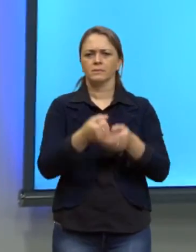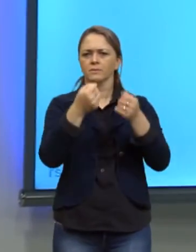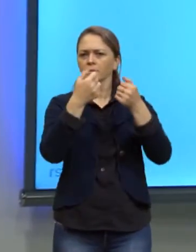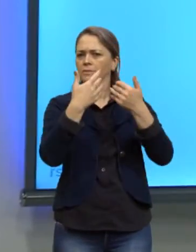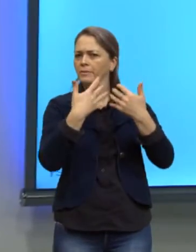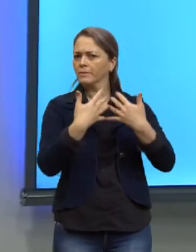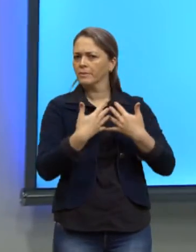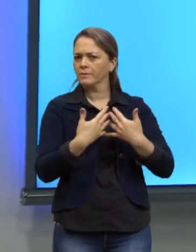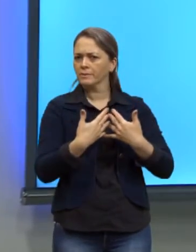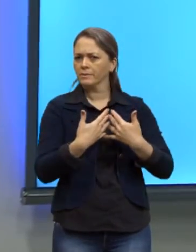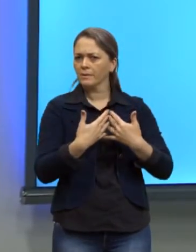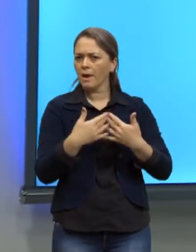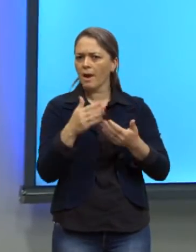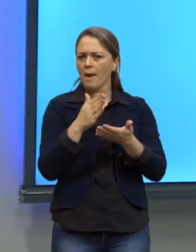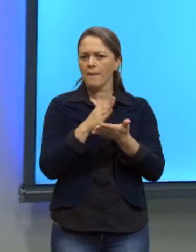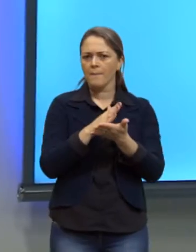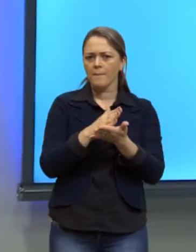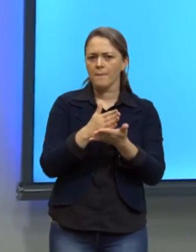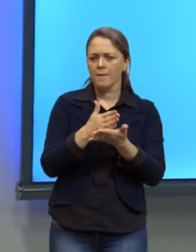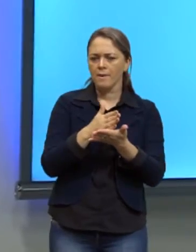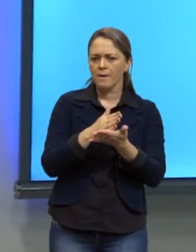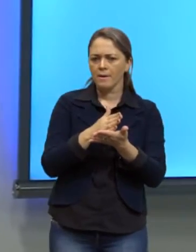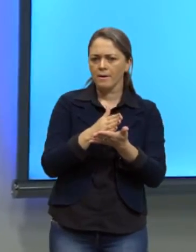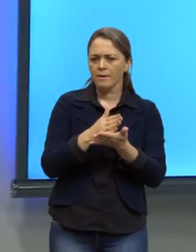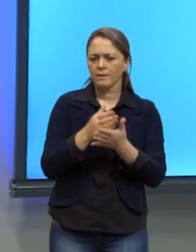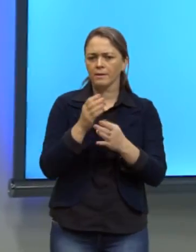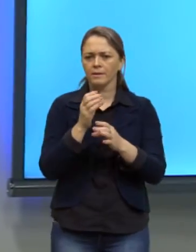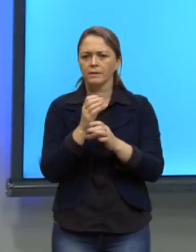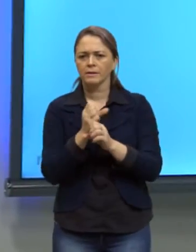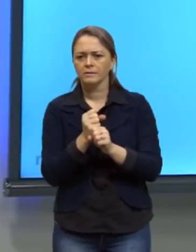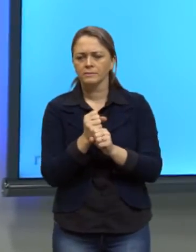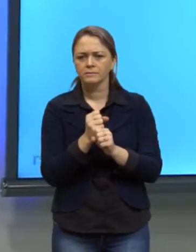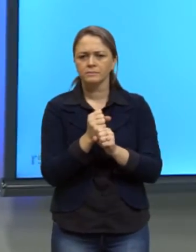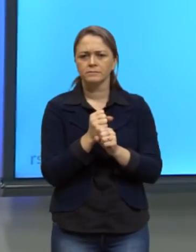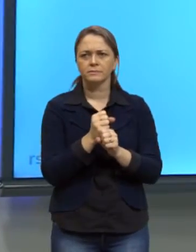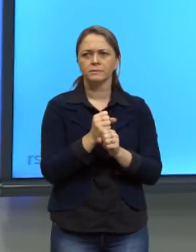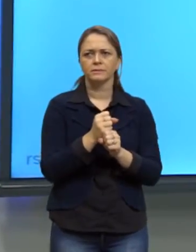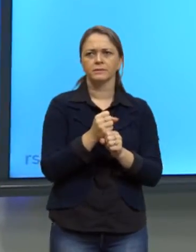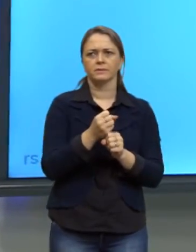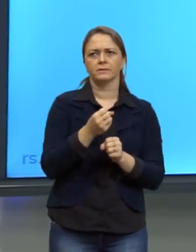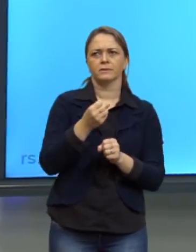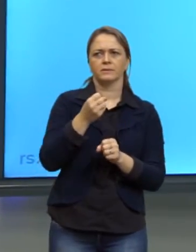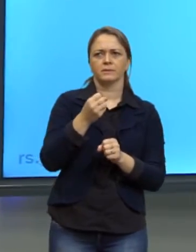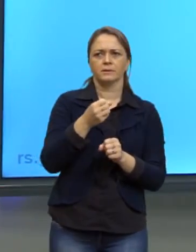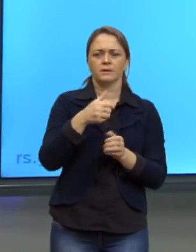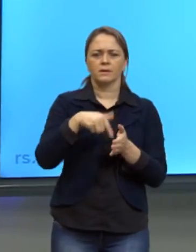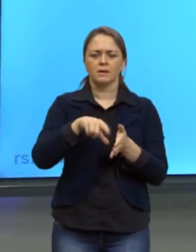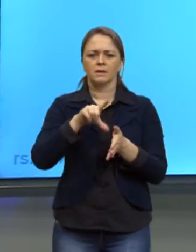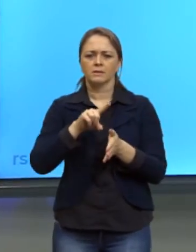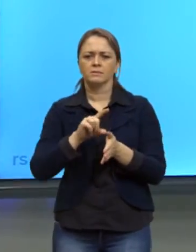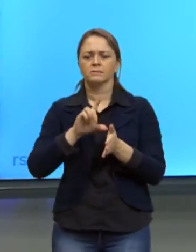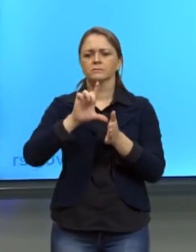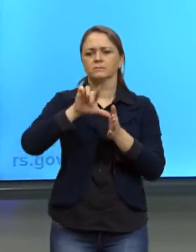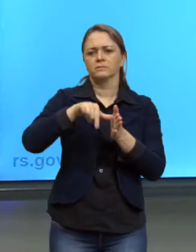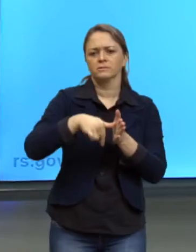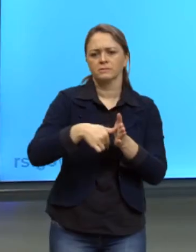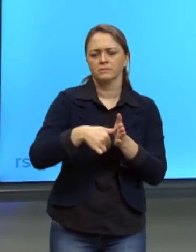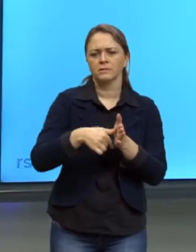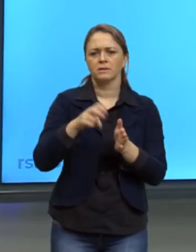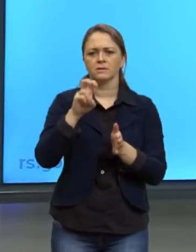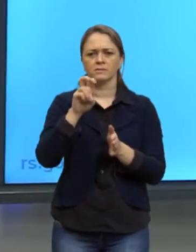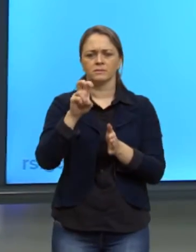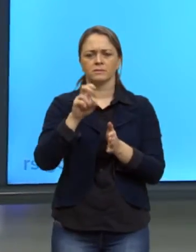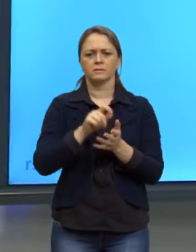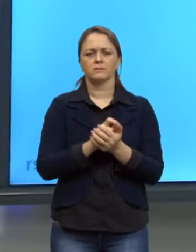dizendo que a média aritmética entre o 7 e o 3, que é o sucessor e o antecessor, é 5. Ou seja, é o